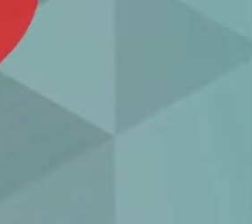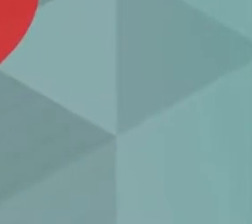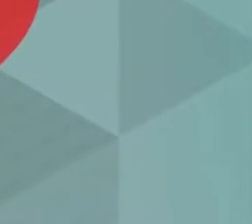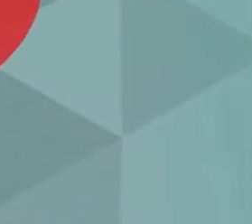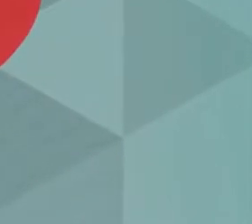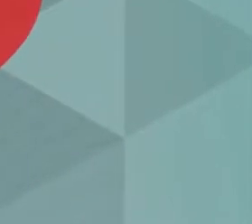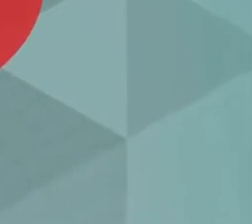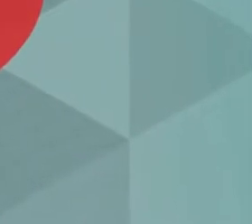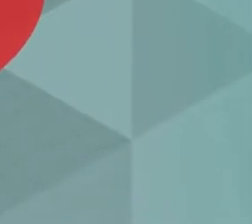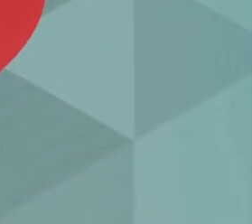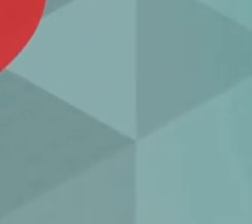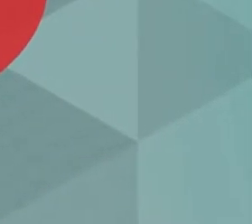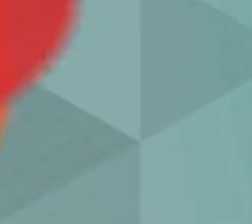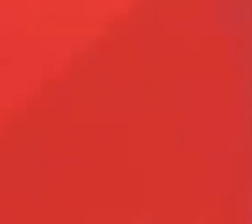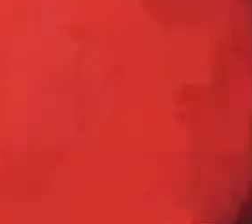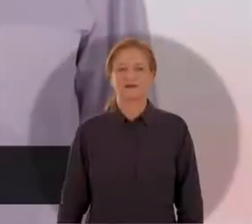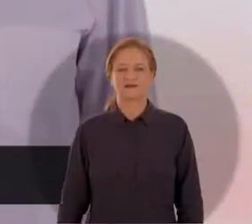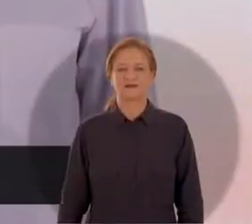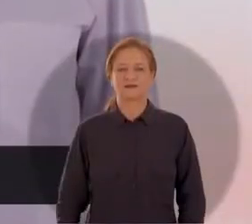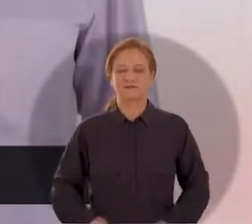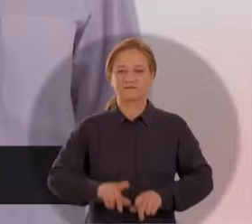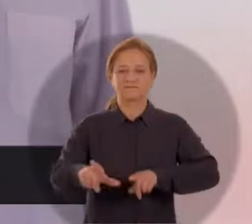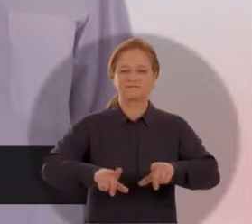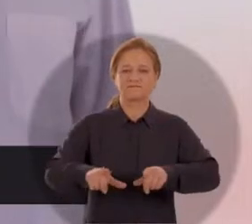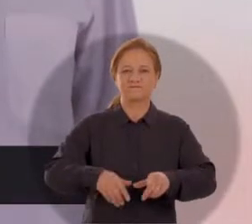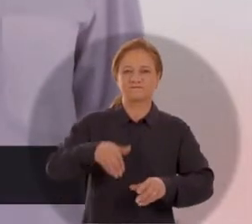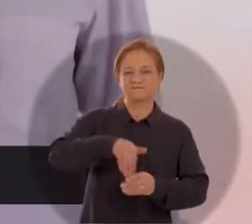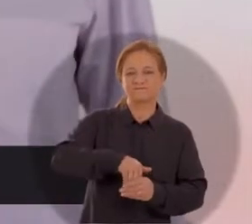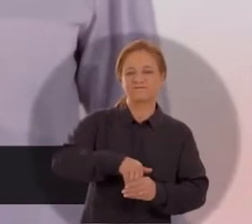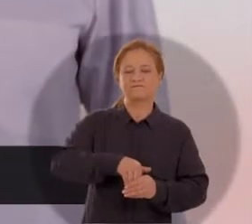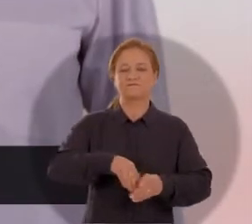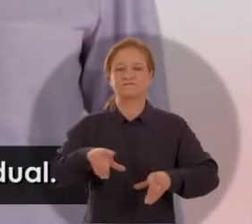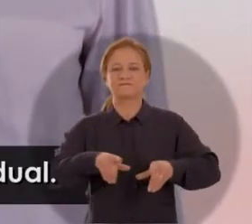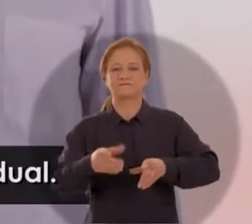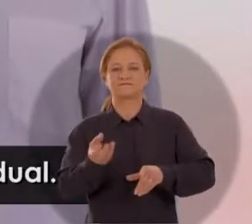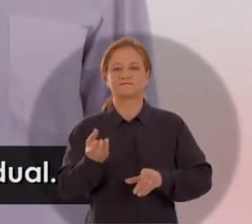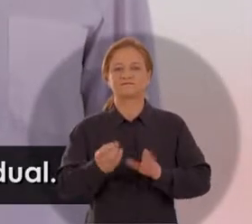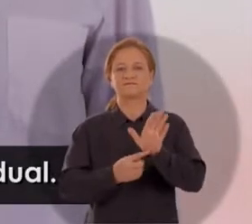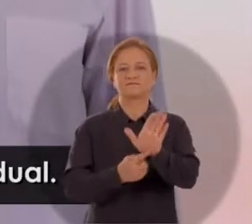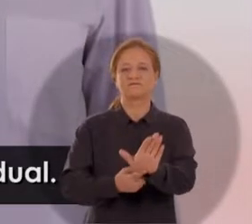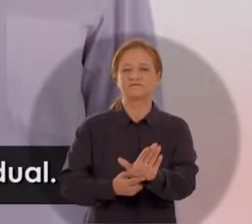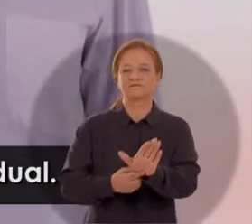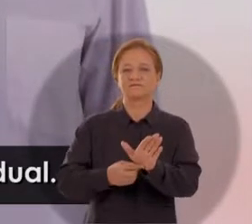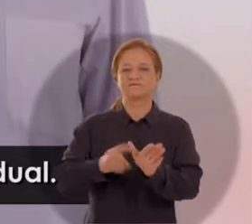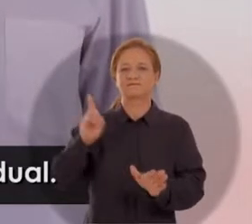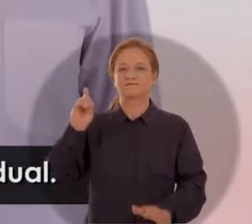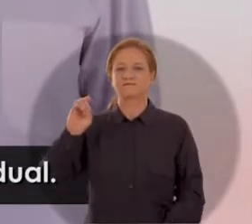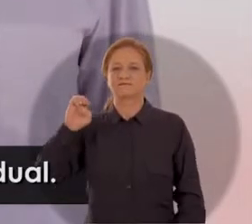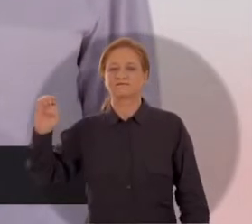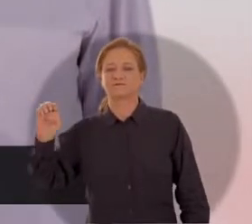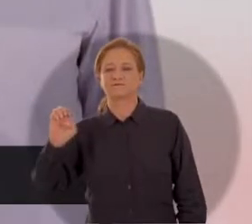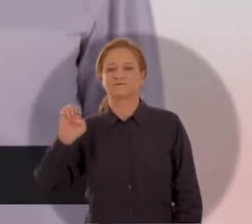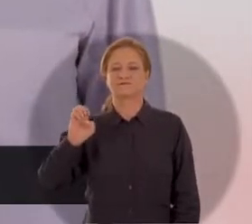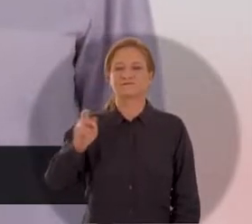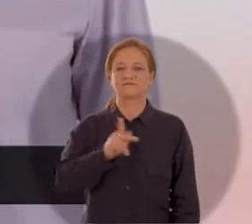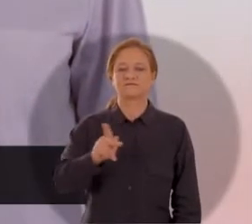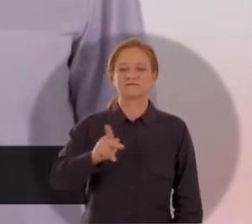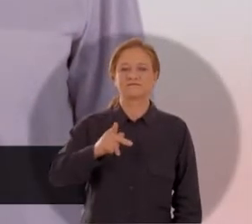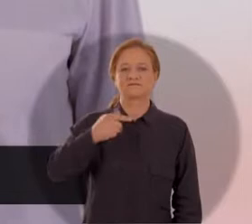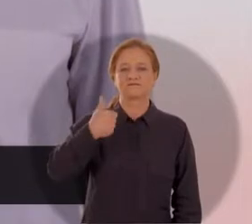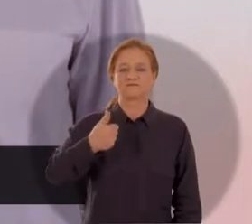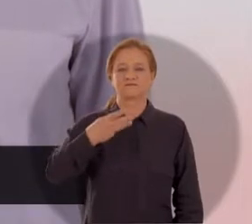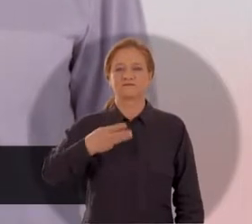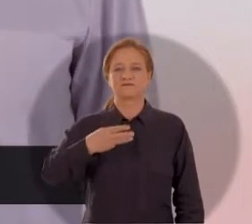Conheça nossos deputados estaduais. Trabalhador, vota em trabalhador. Quero ser seu representante como deputado estadual. Vote professor